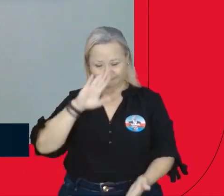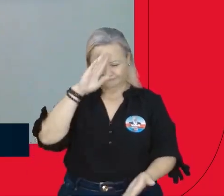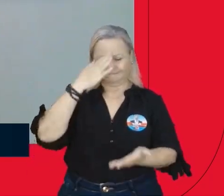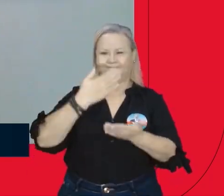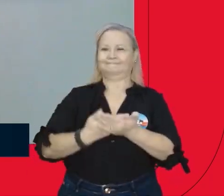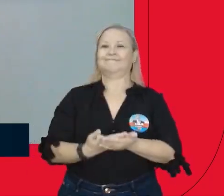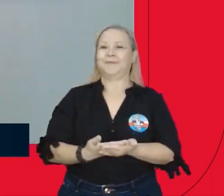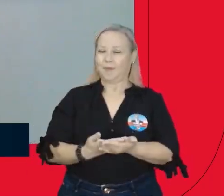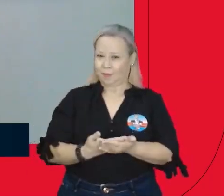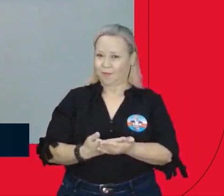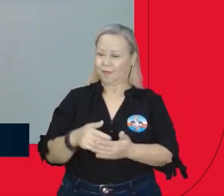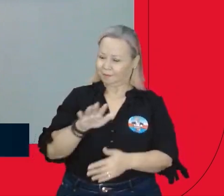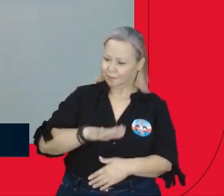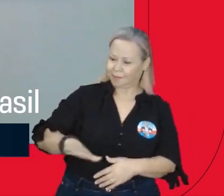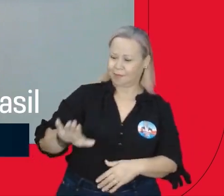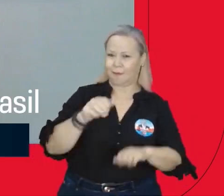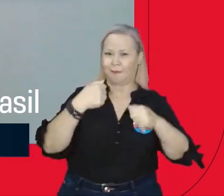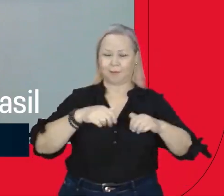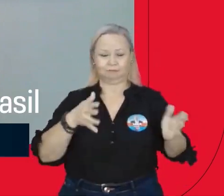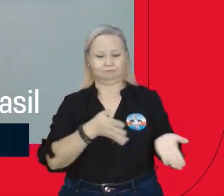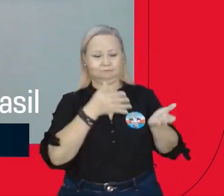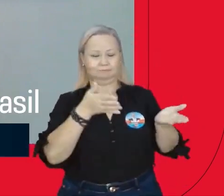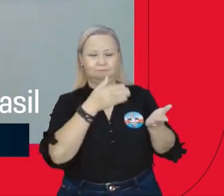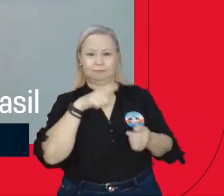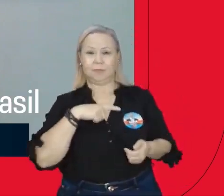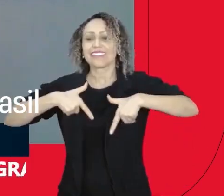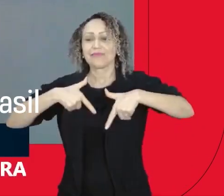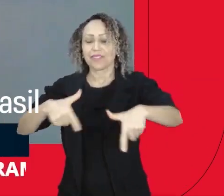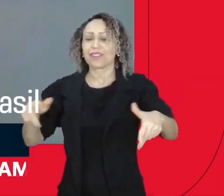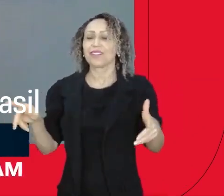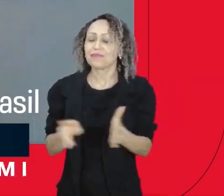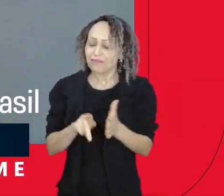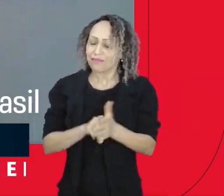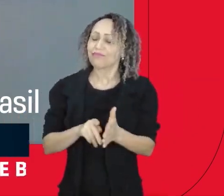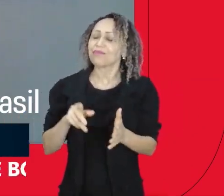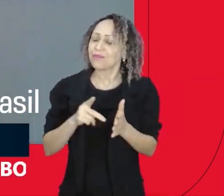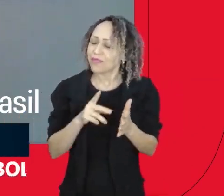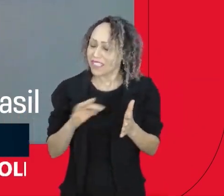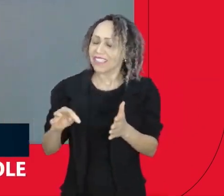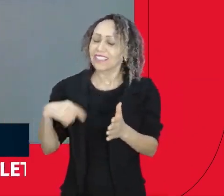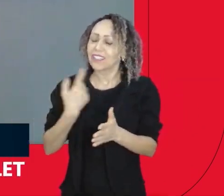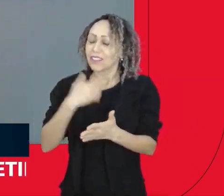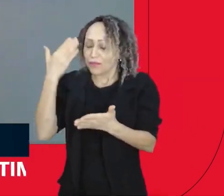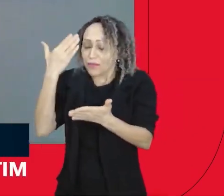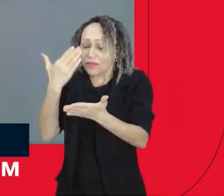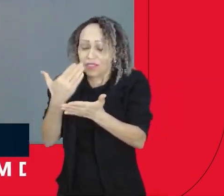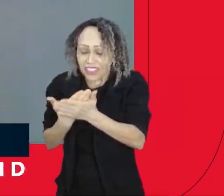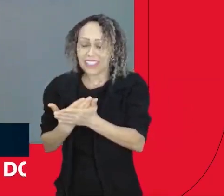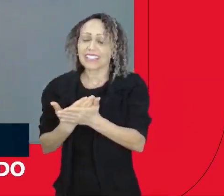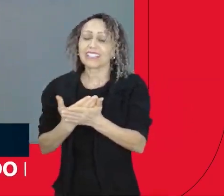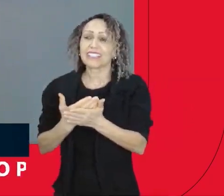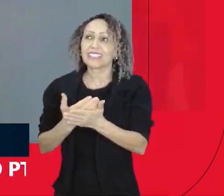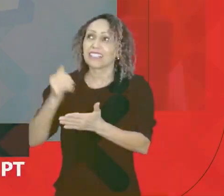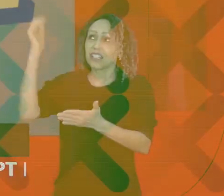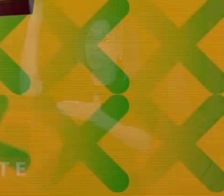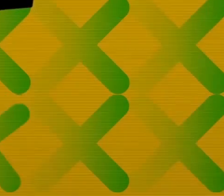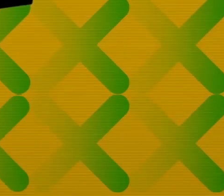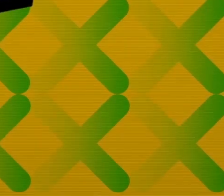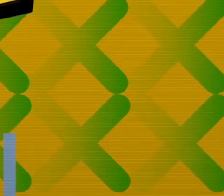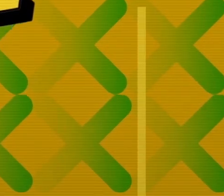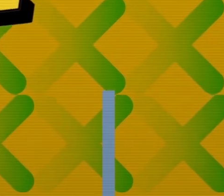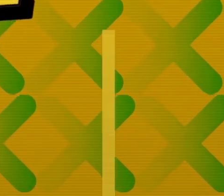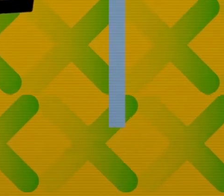confiança que todos nós temos que ir, no domingo, votar, que nós vamos ganhar no Brasil, e vamos ganhar aqui no Estado de São Paulo.